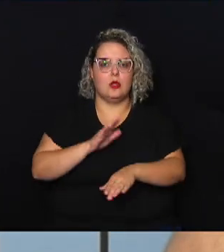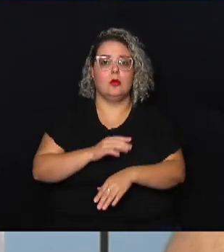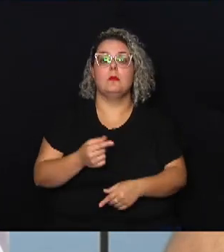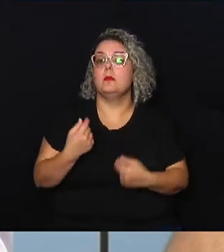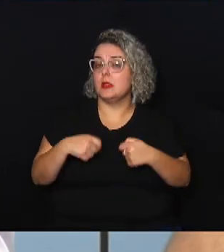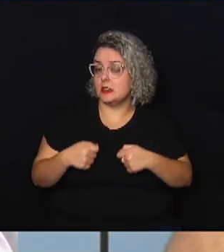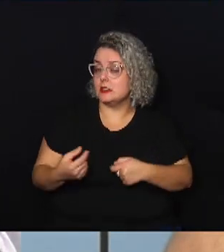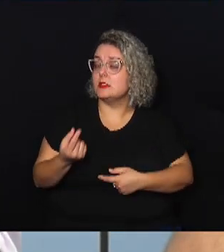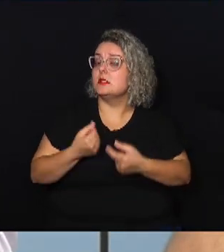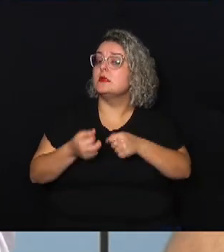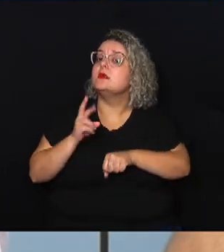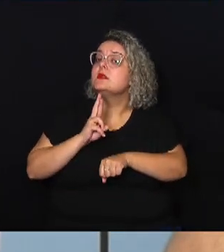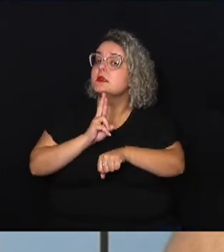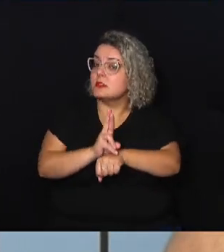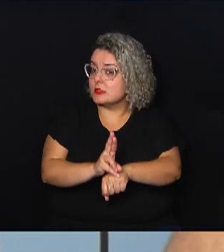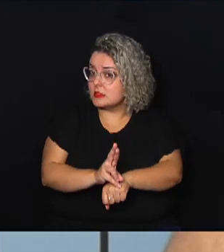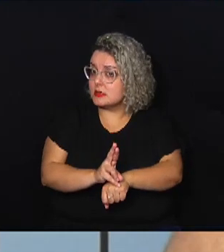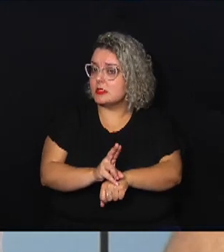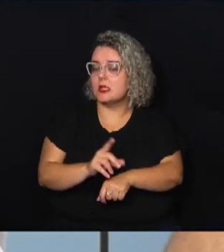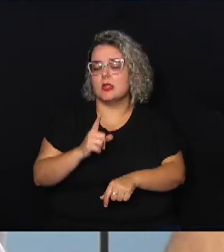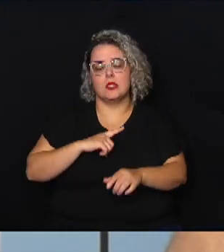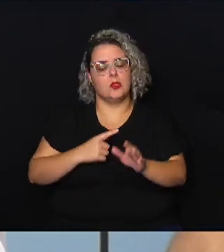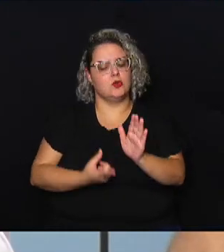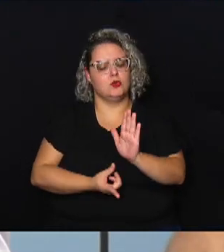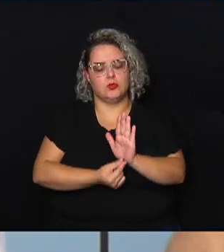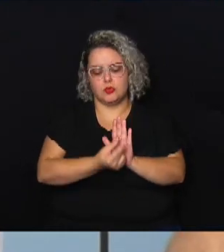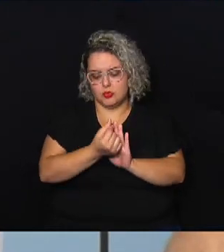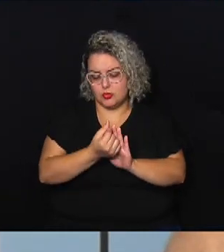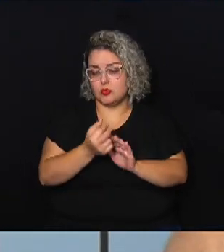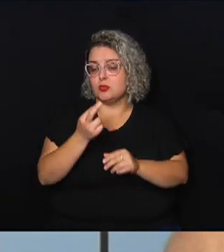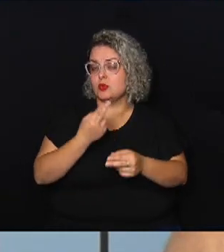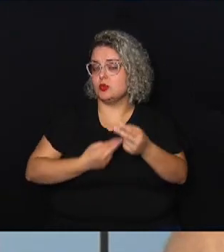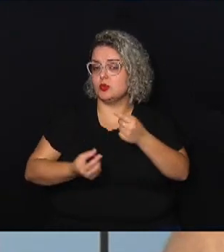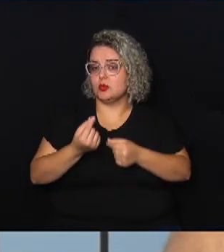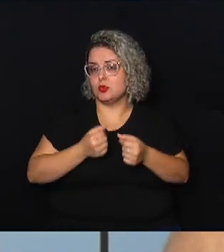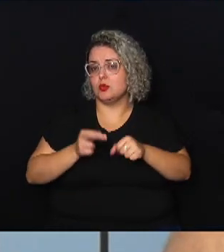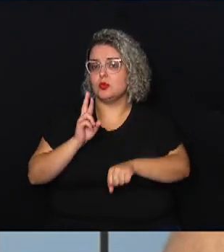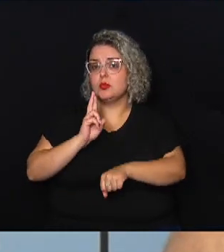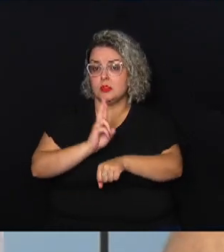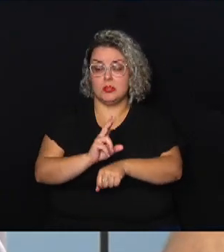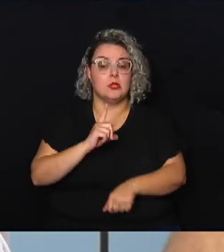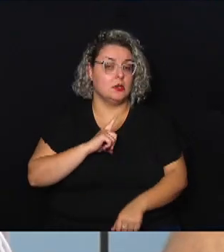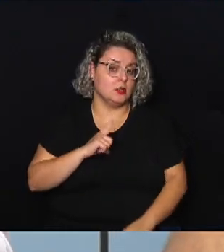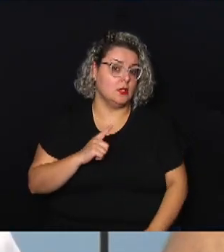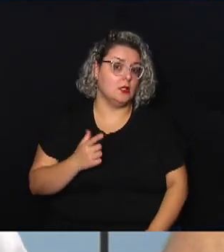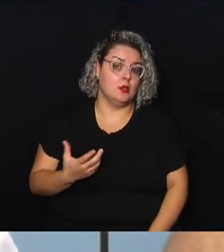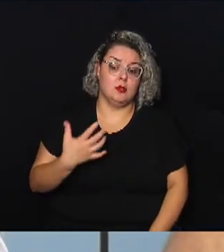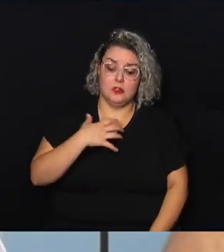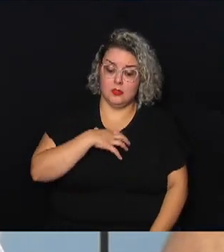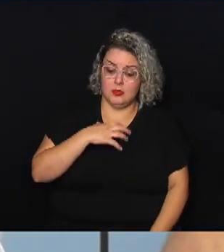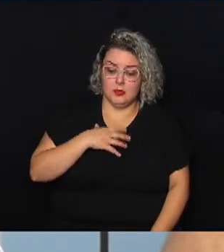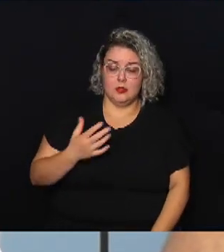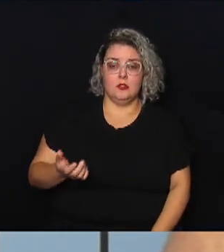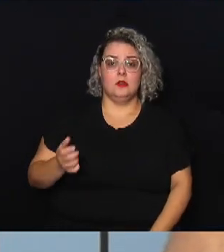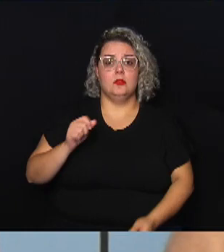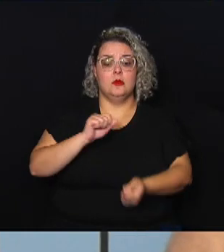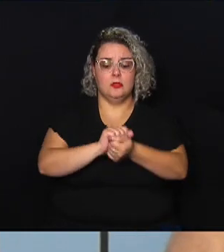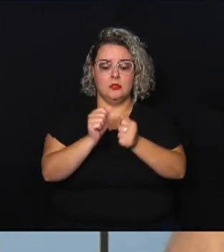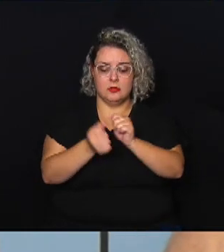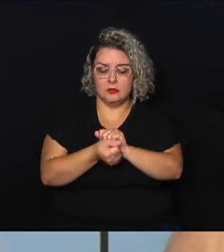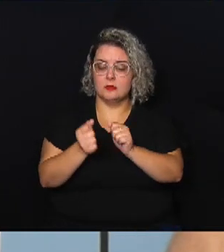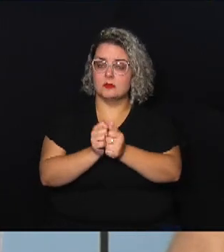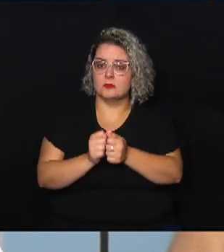então se a gente tem já recursos do orçamento a gente tem que ter a condição de remanejar esse recurso